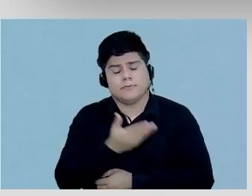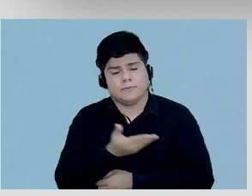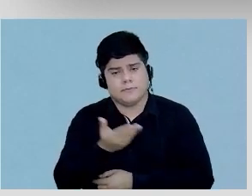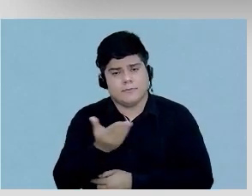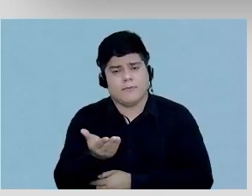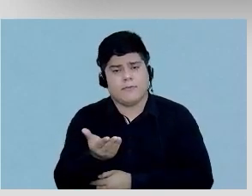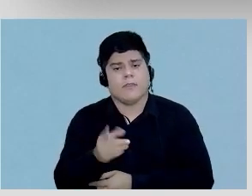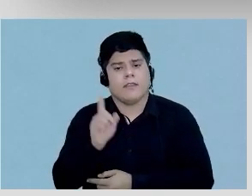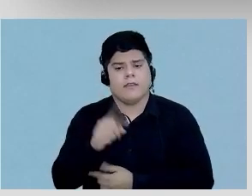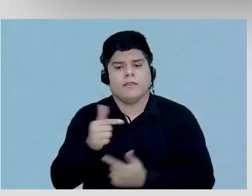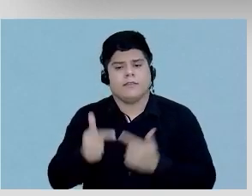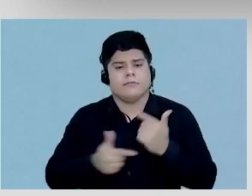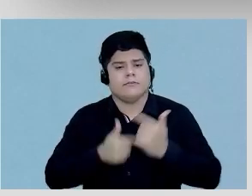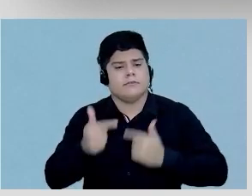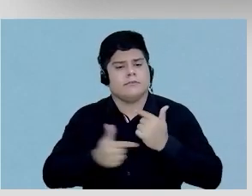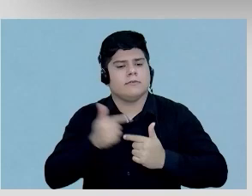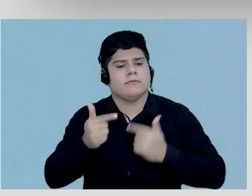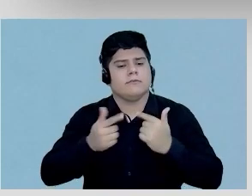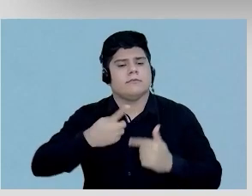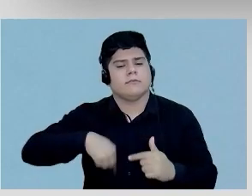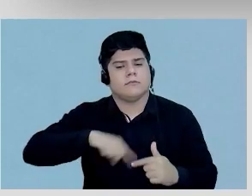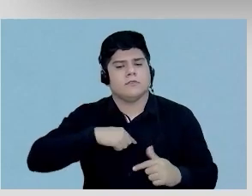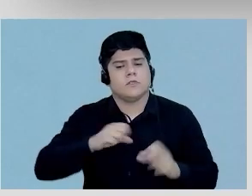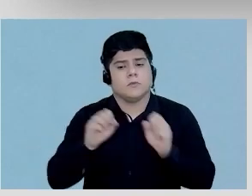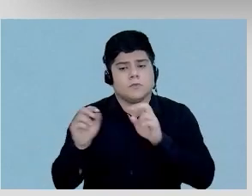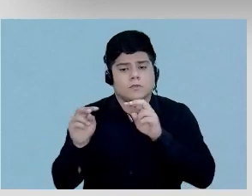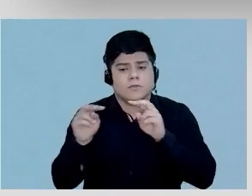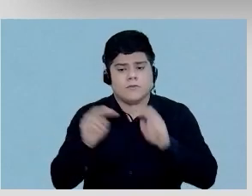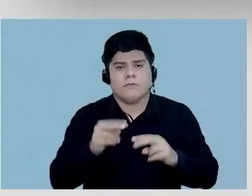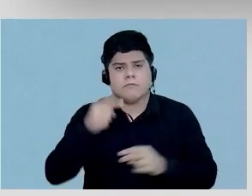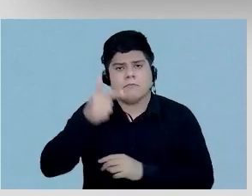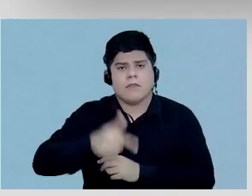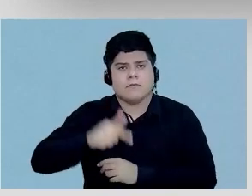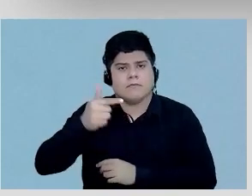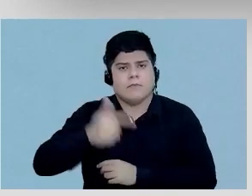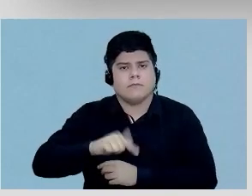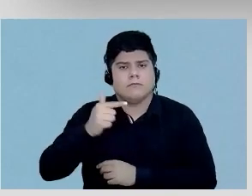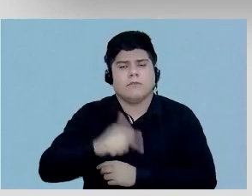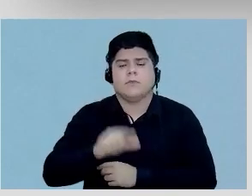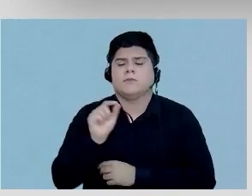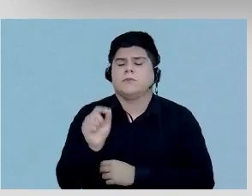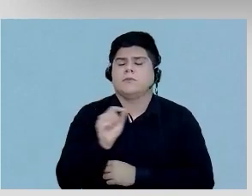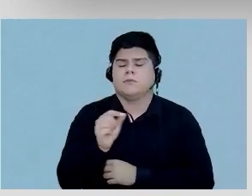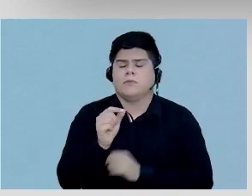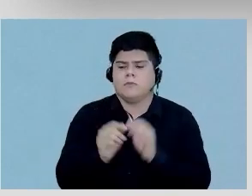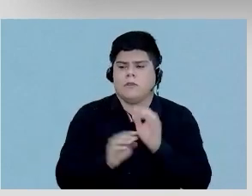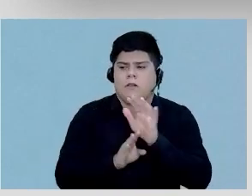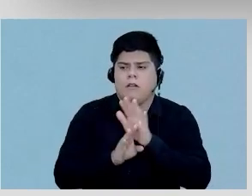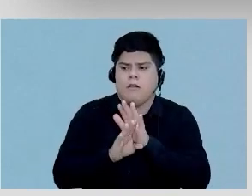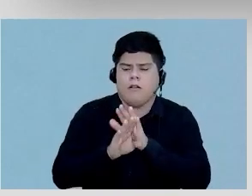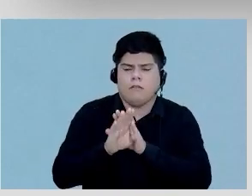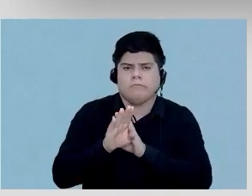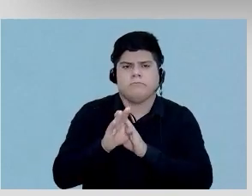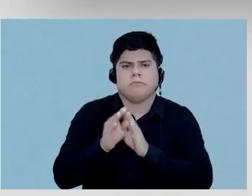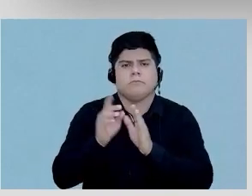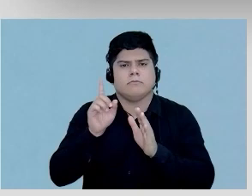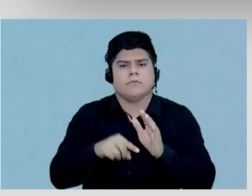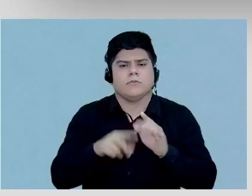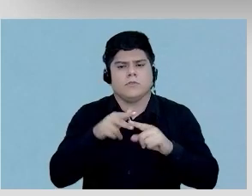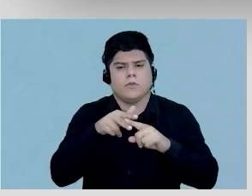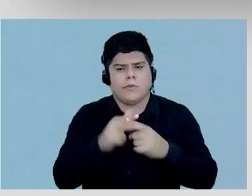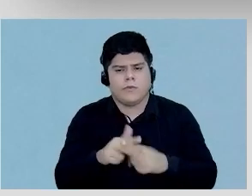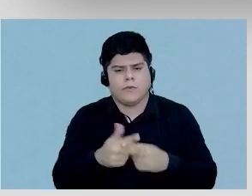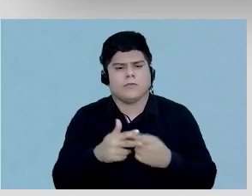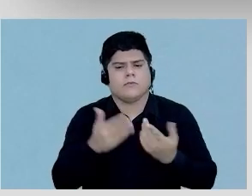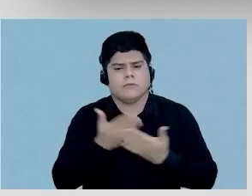um trabalho em que nós poderíamos ver ainda mais as atenuações de correção